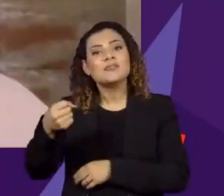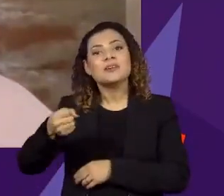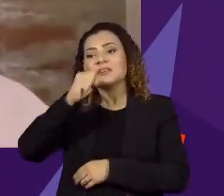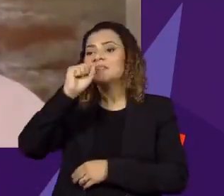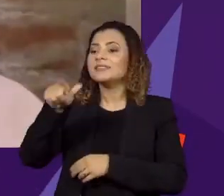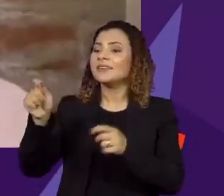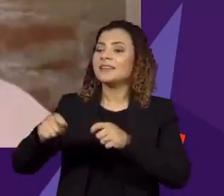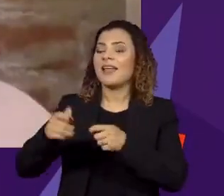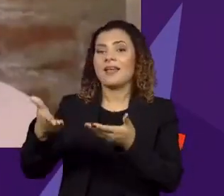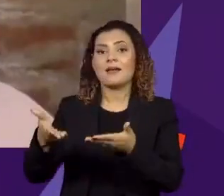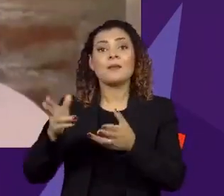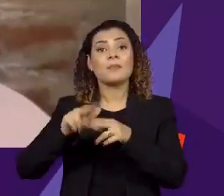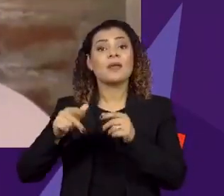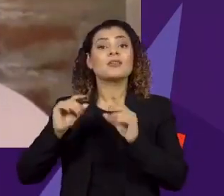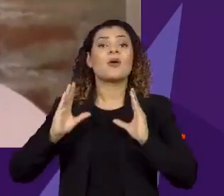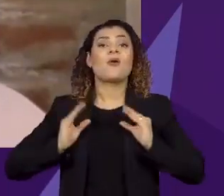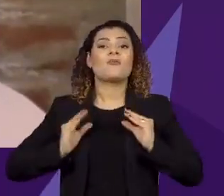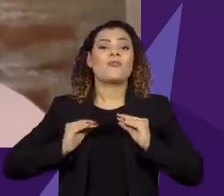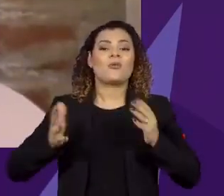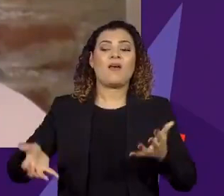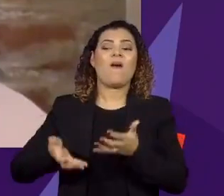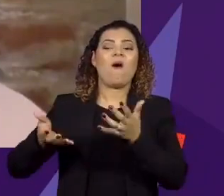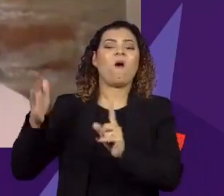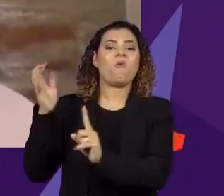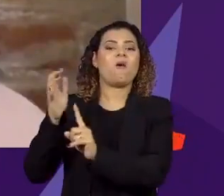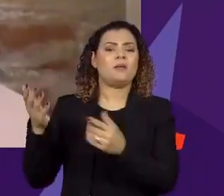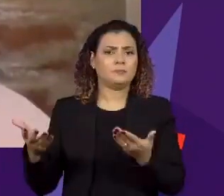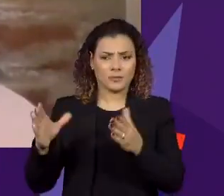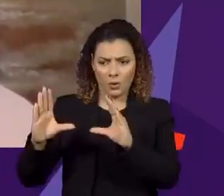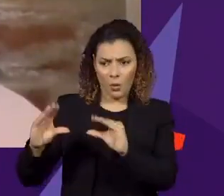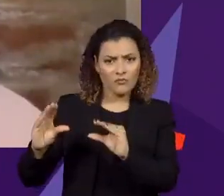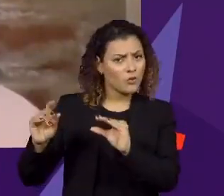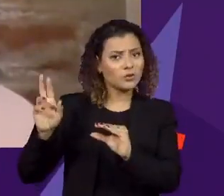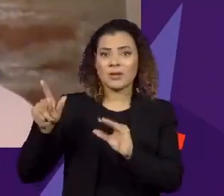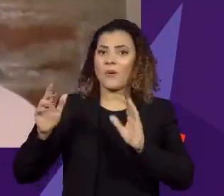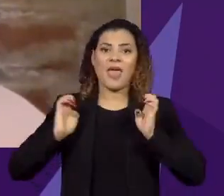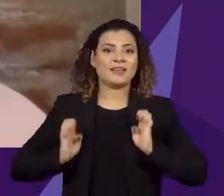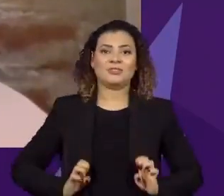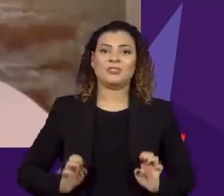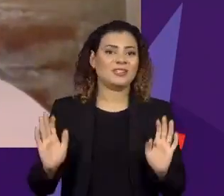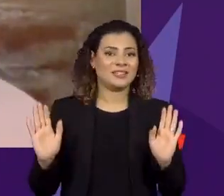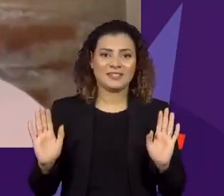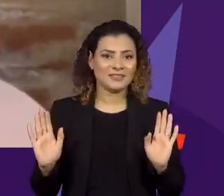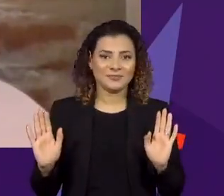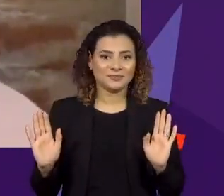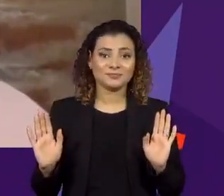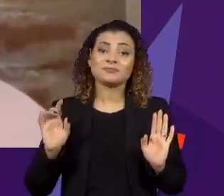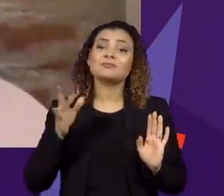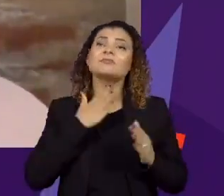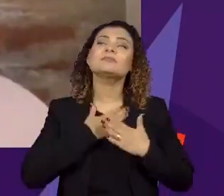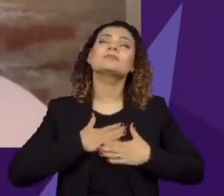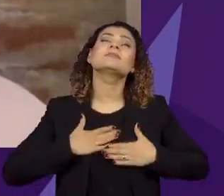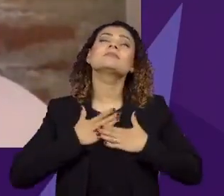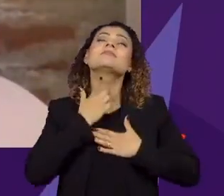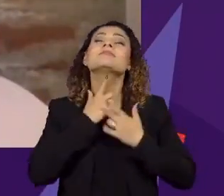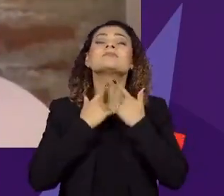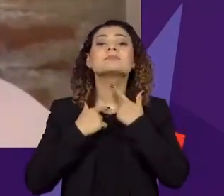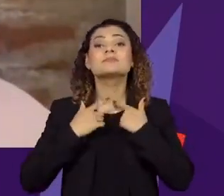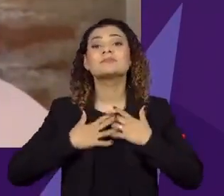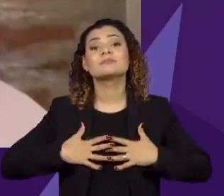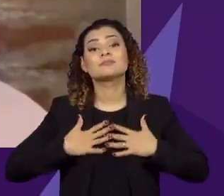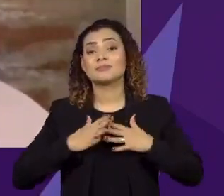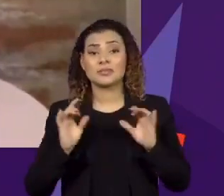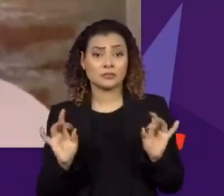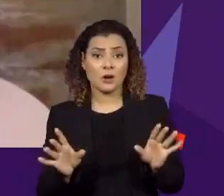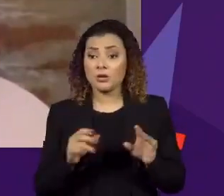Então, ele apelou muito ao conforto. O conforto não é um valor ético, é uma satisfação, um prazer. E